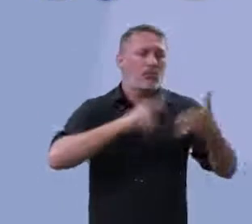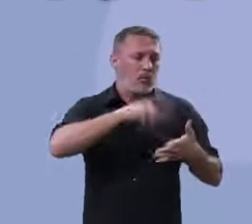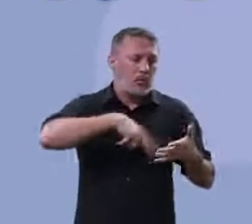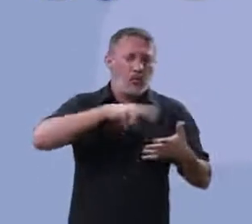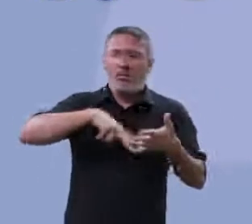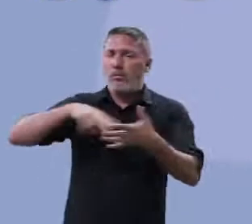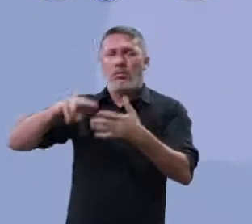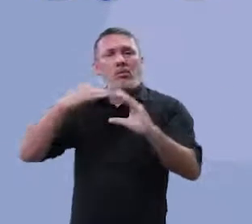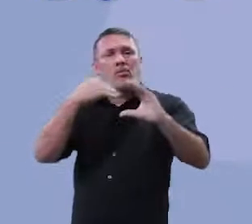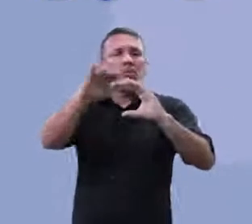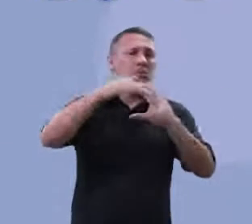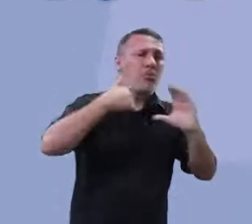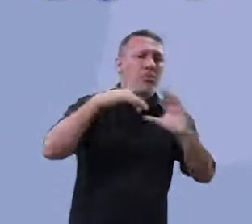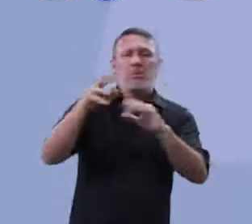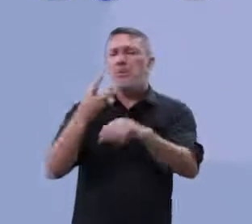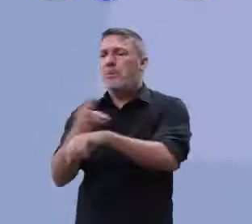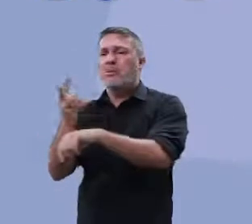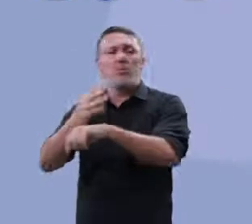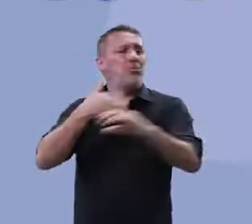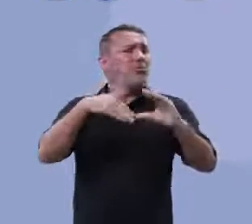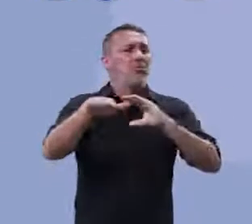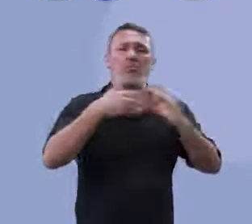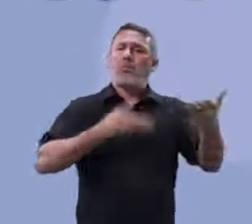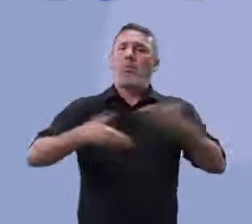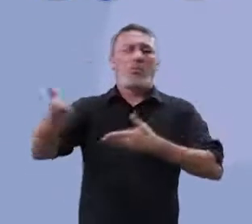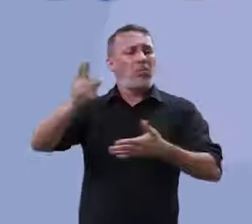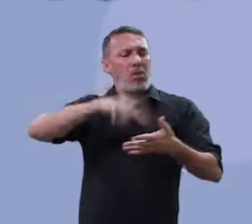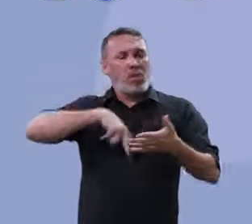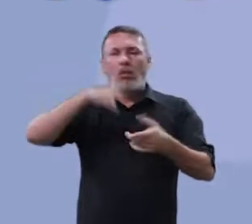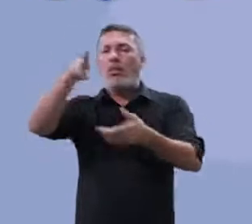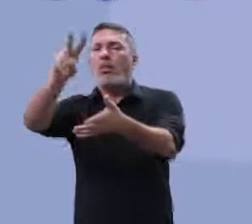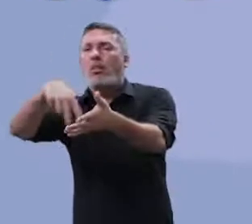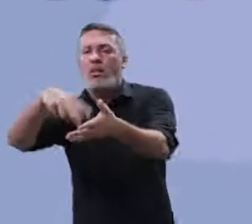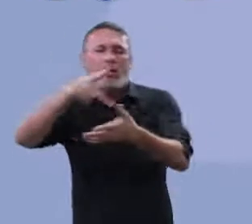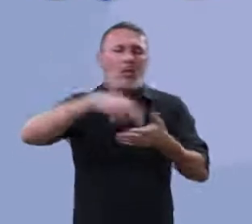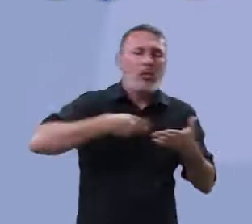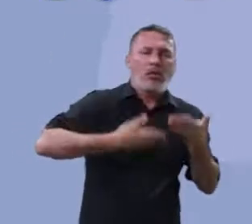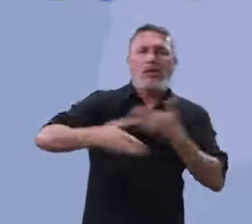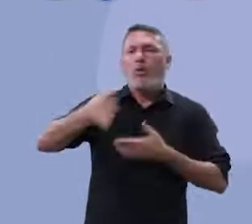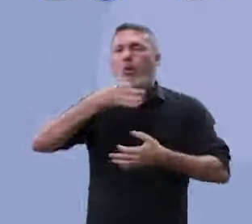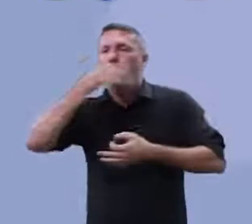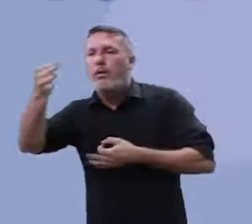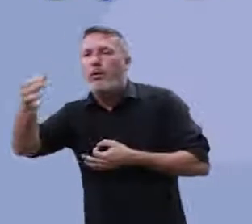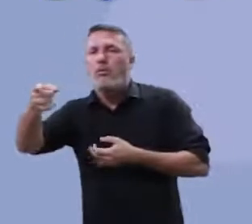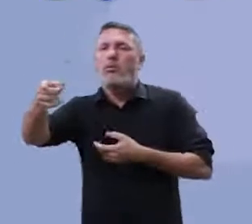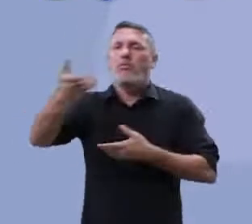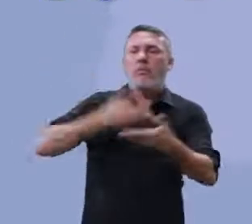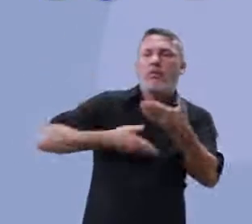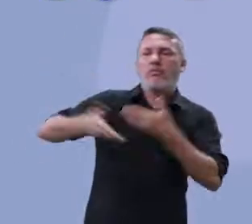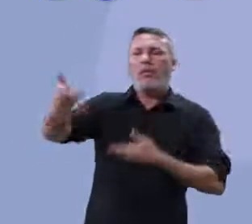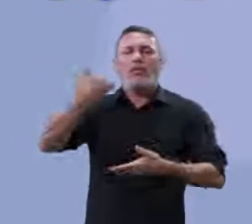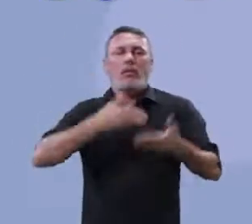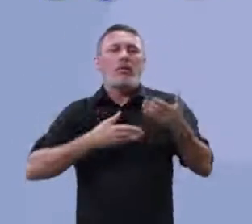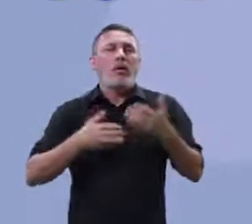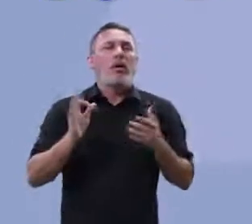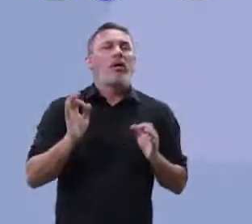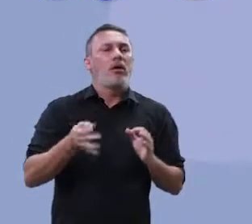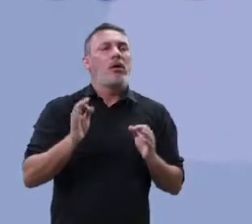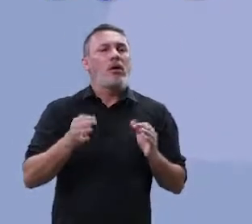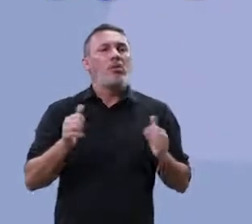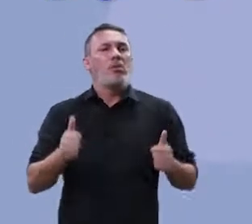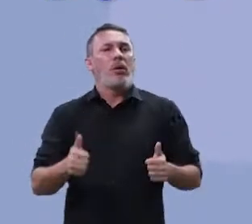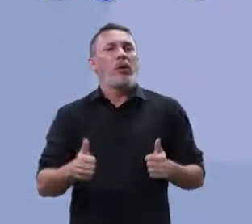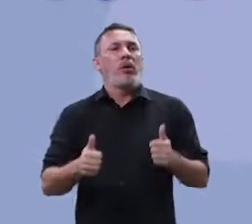redação. Manda por e-mail, pelo WhatsApp. Manda para o seu amigo. E ele faz a mesma coisa e ali vocês vão começar a trabalhar